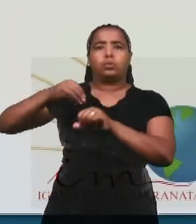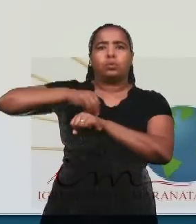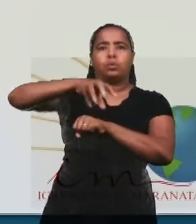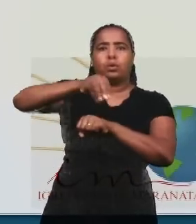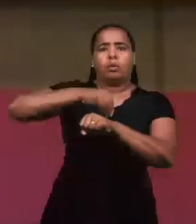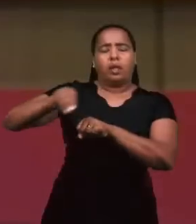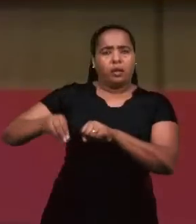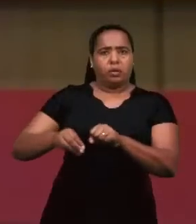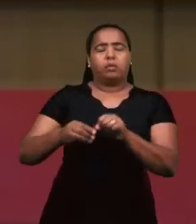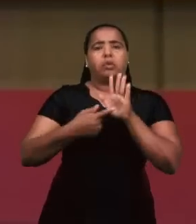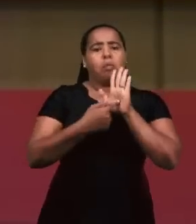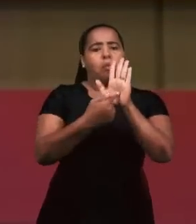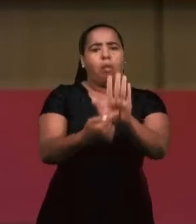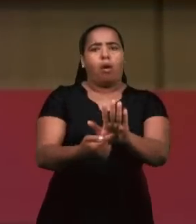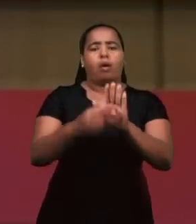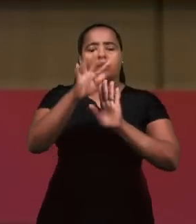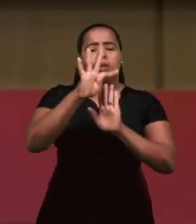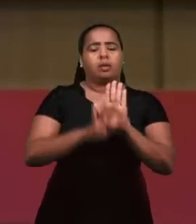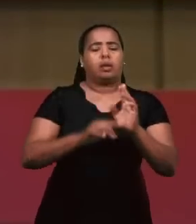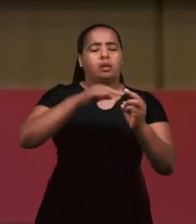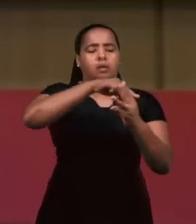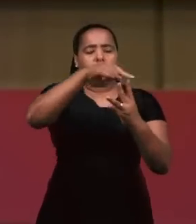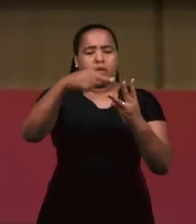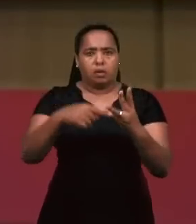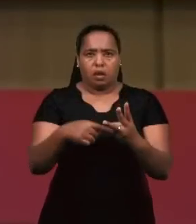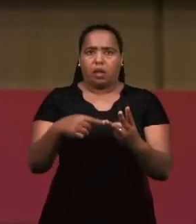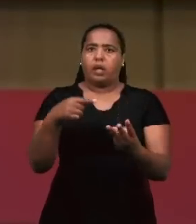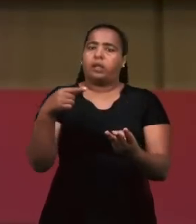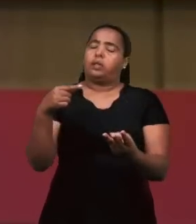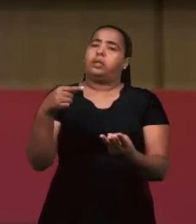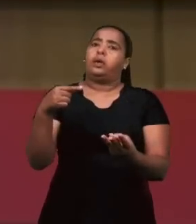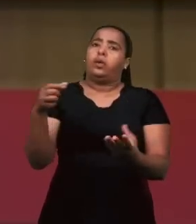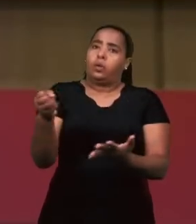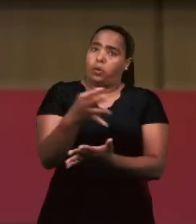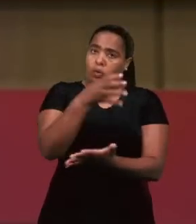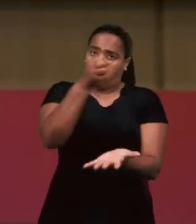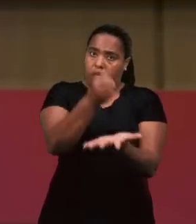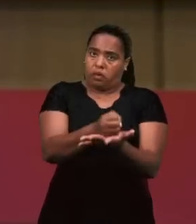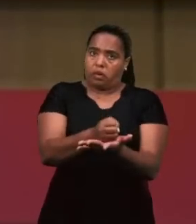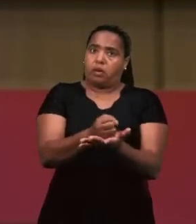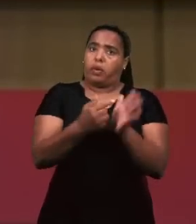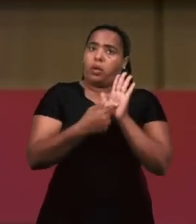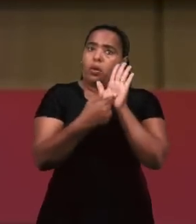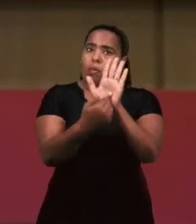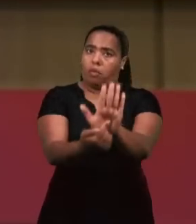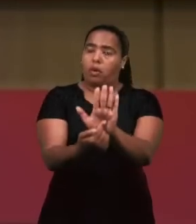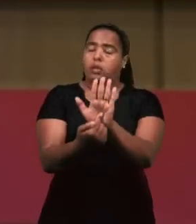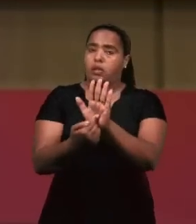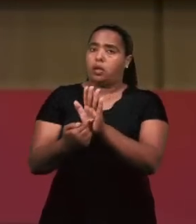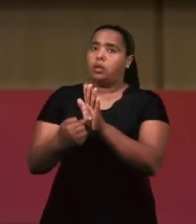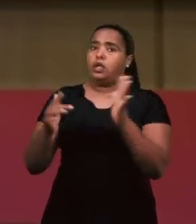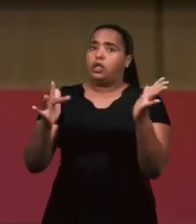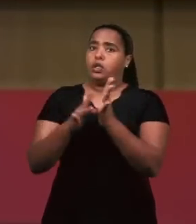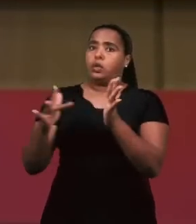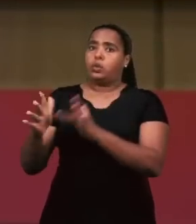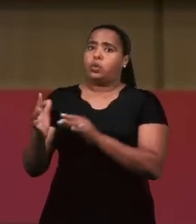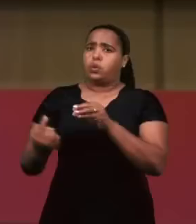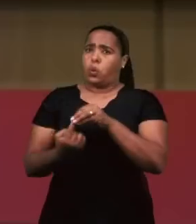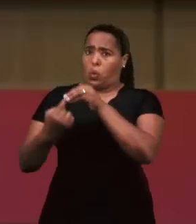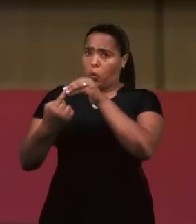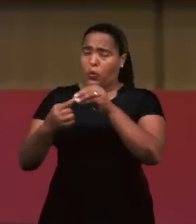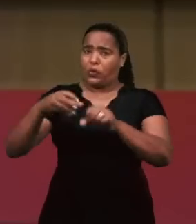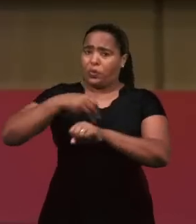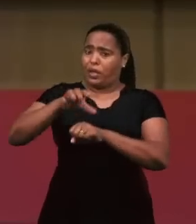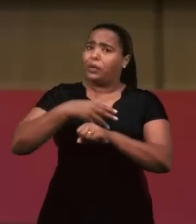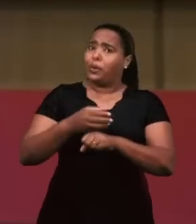três textos, aliás, no Novo Testamento, citar três textos para falar sobre Jesus como único mediador é muito pouco. Tanto